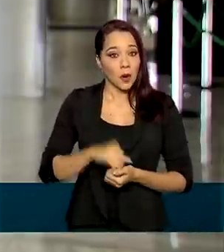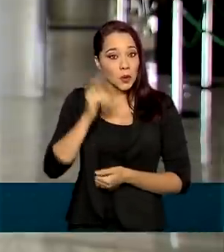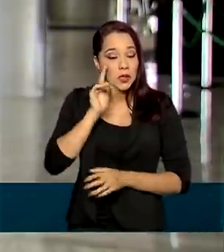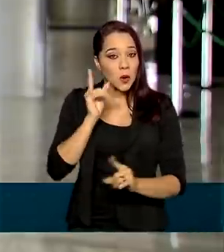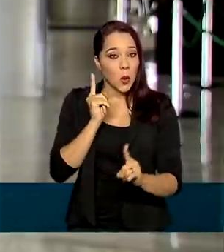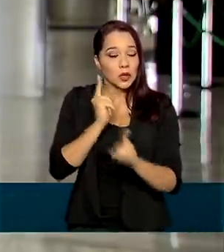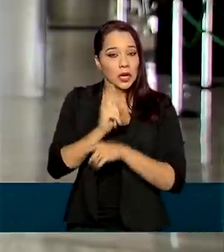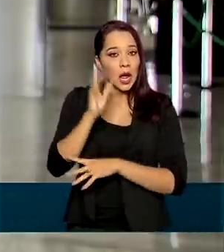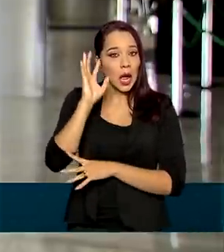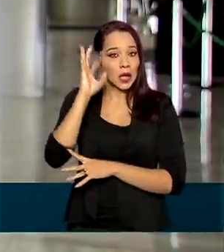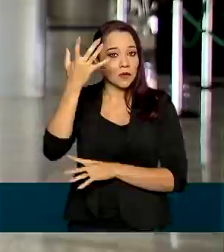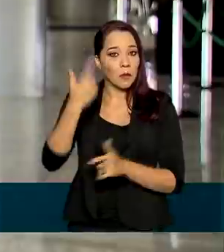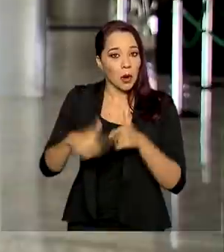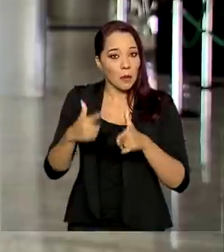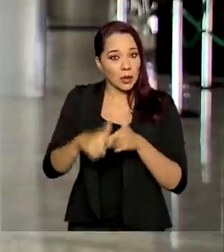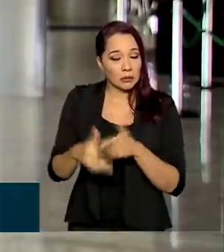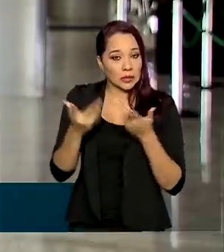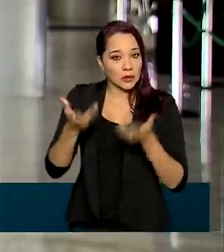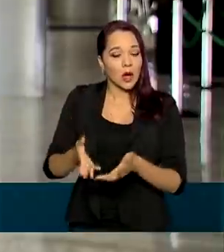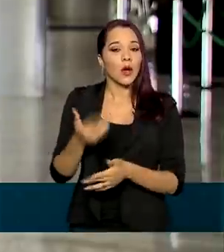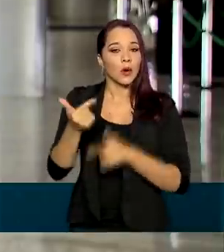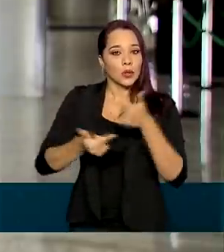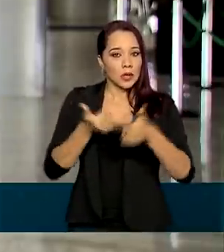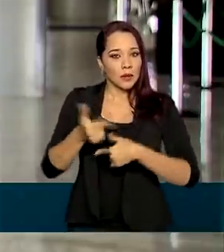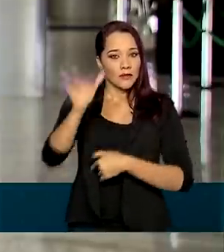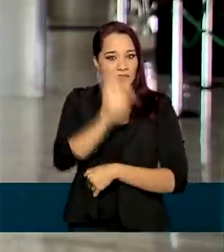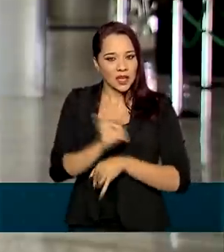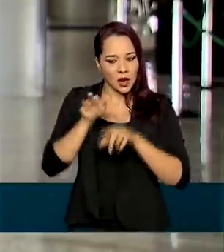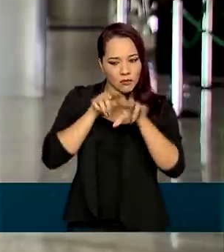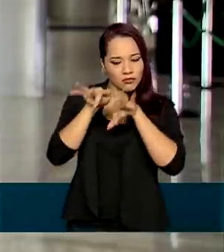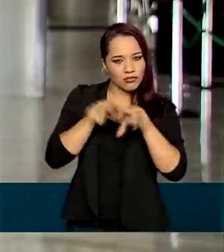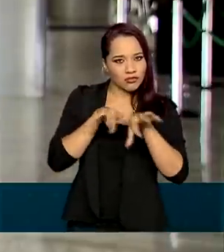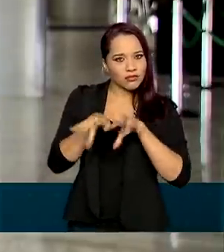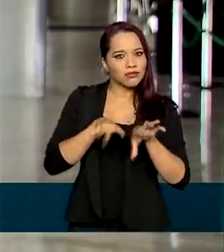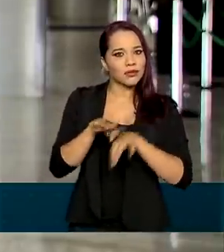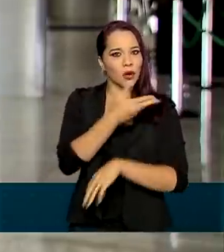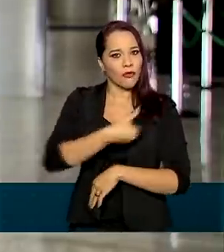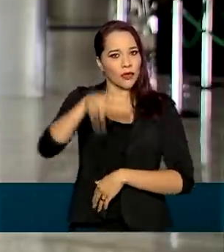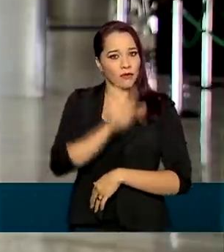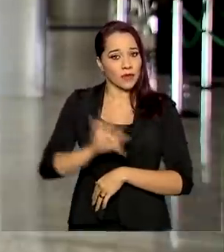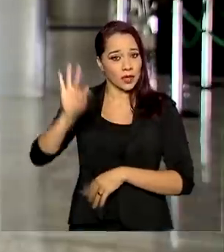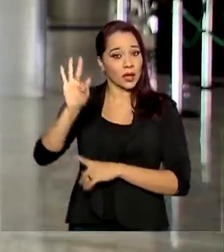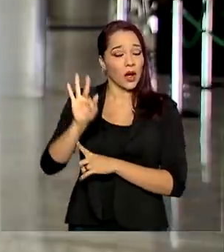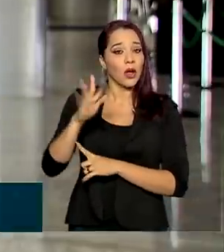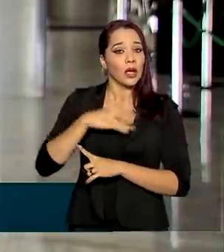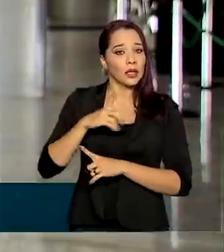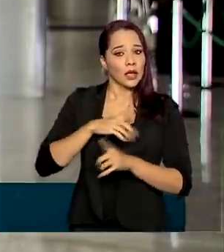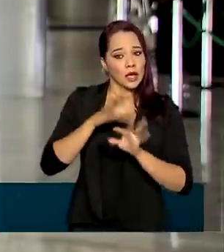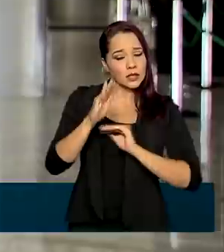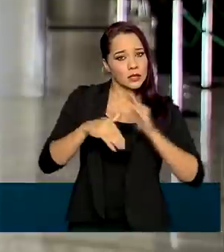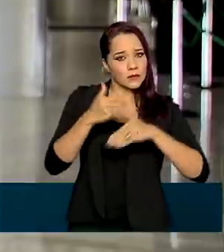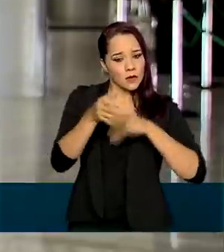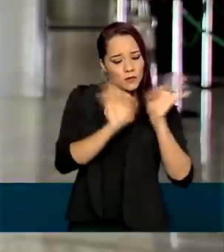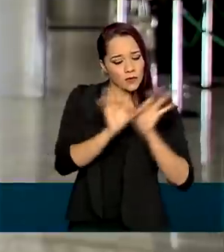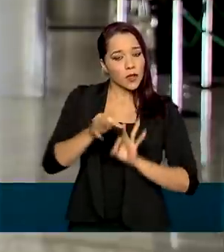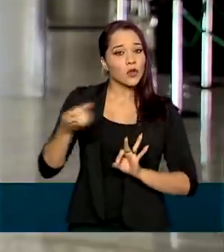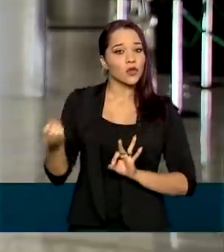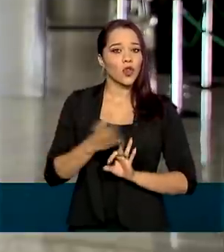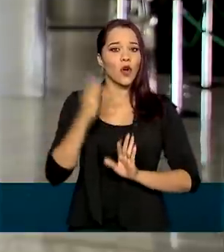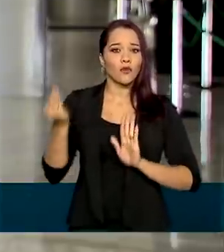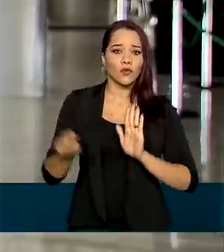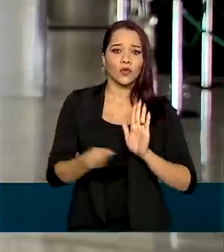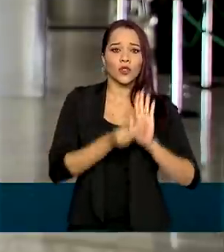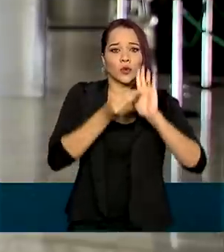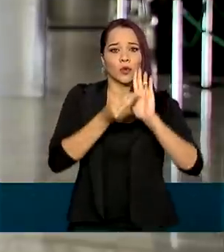problemas deste tipo, o Serviço Federal de Processamento de Dados do governo federal, o SERPRO, está desenvolvendo uma nova identidade